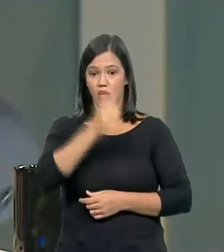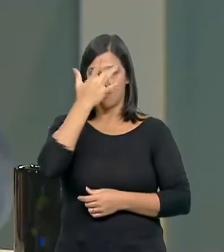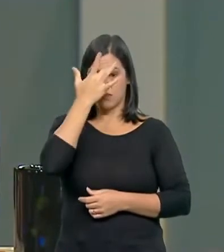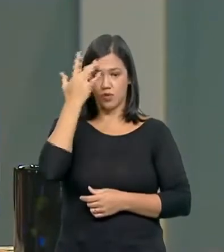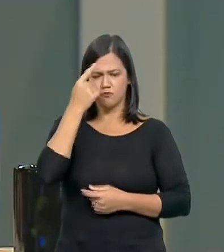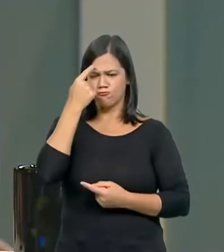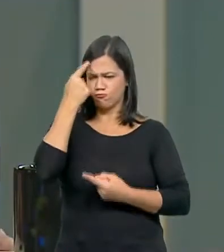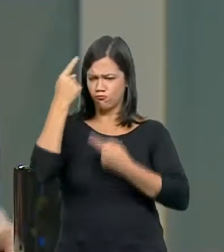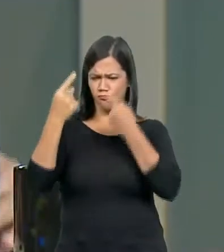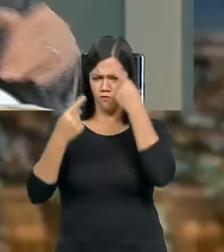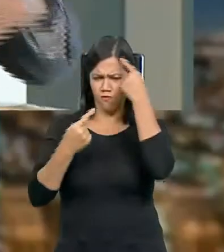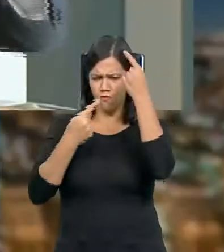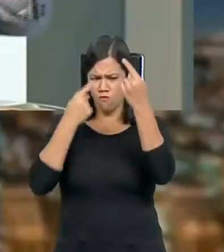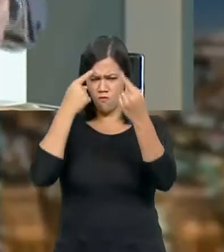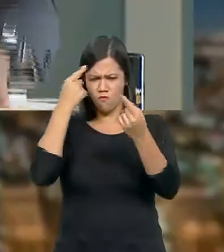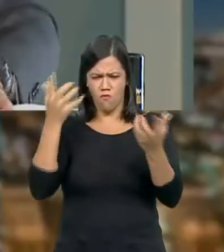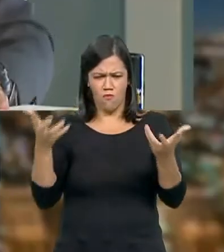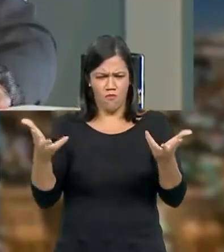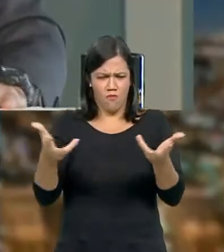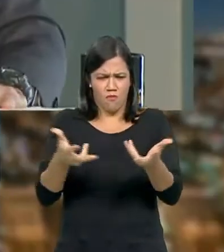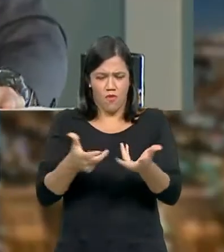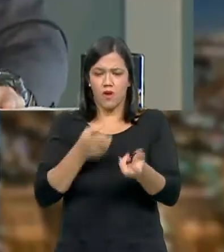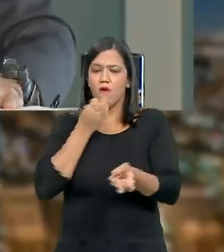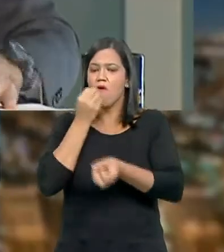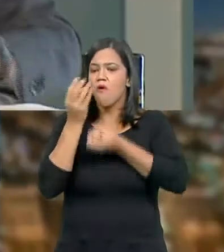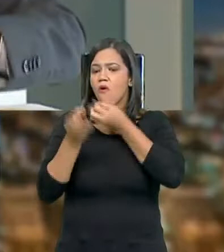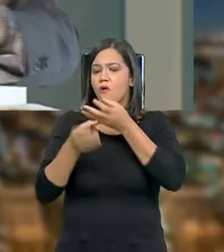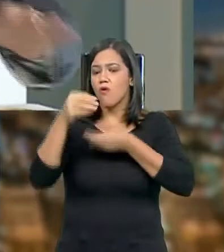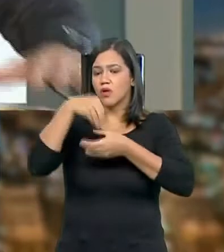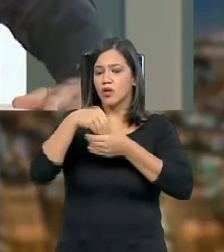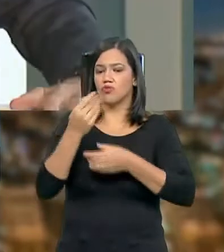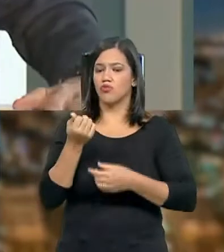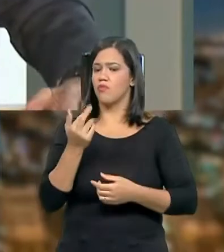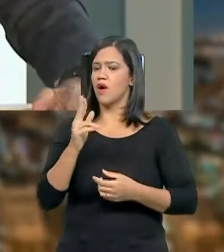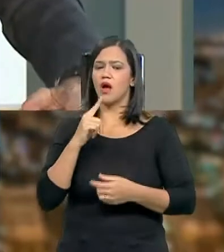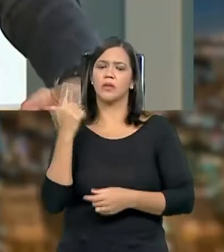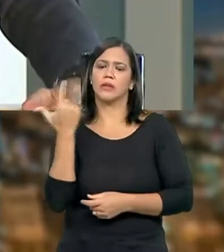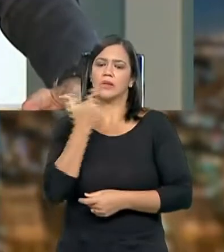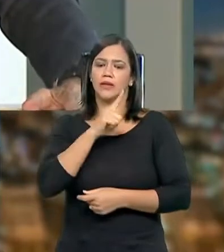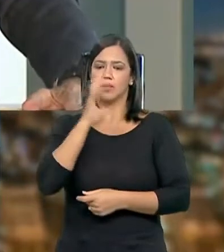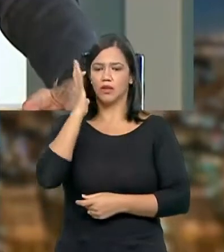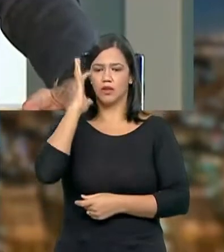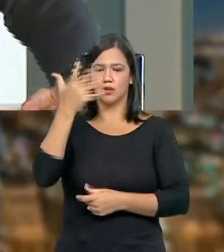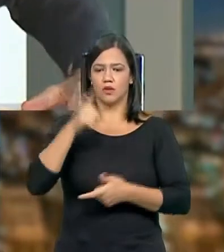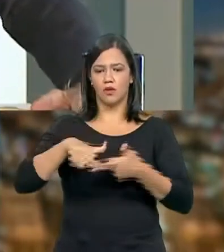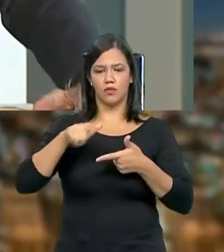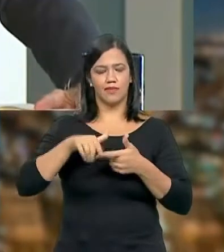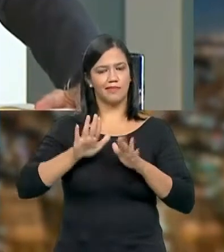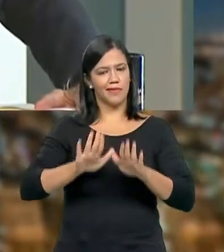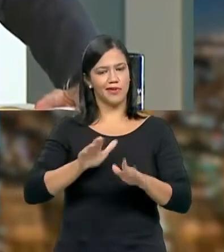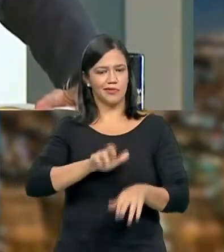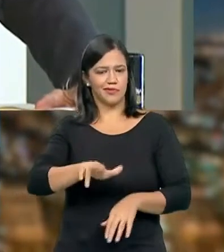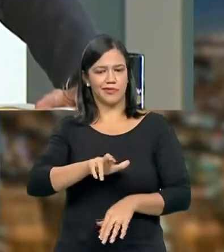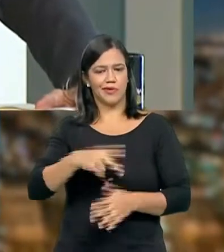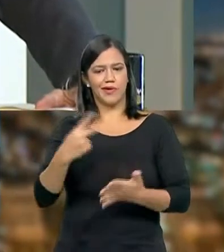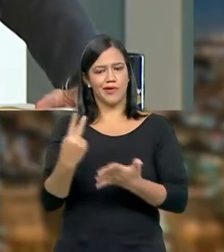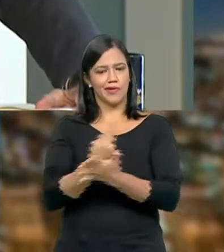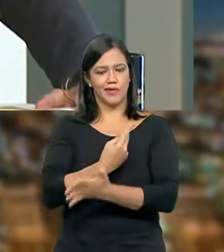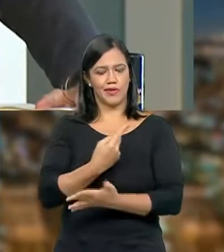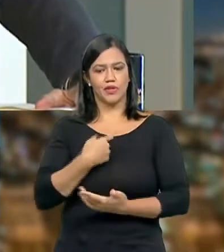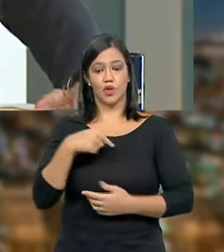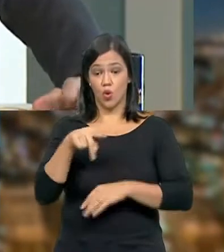ideias mirabolantes, expõe no barzinho e está resolvido o problema. Não é bem assim que acontece. O país